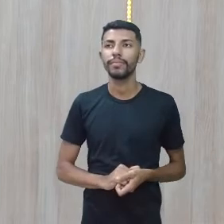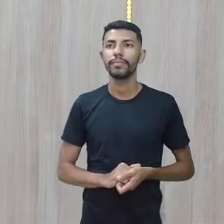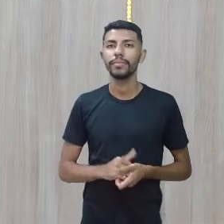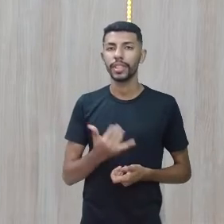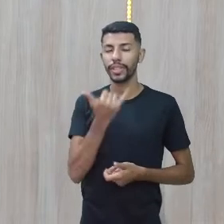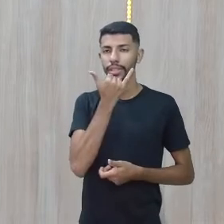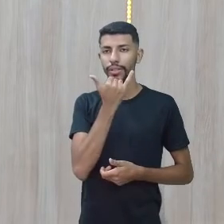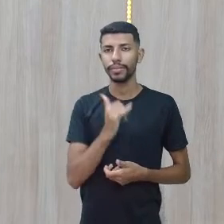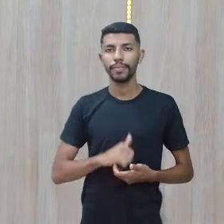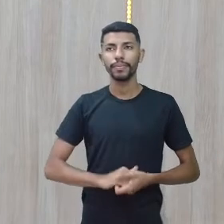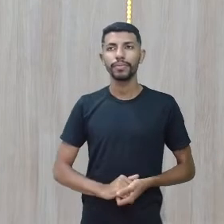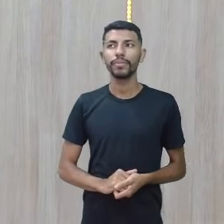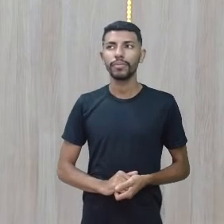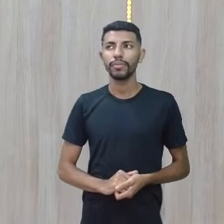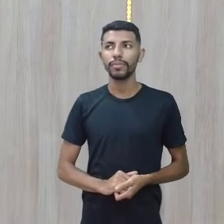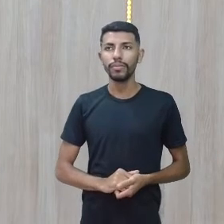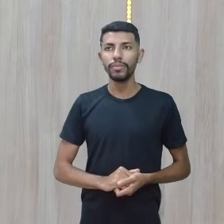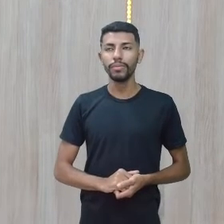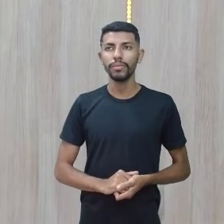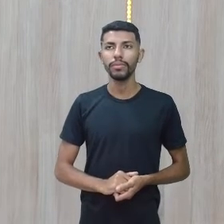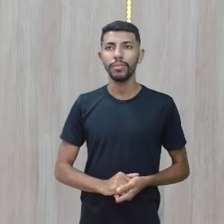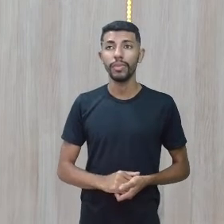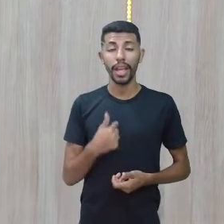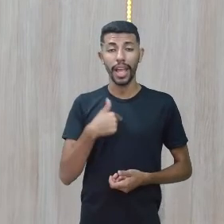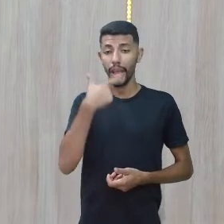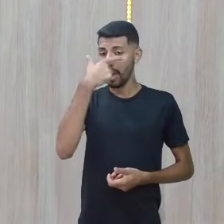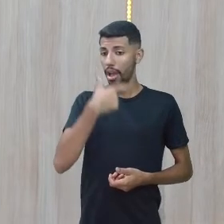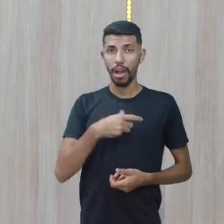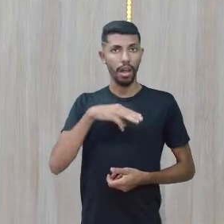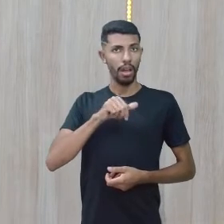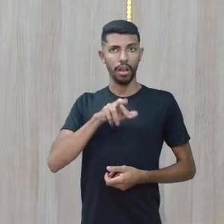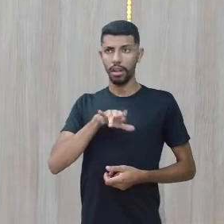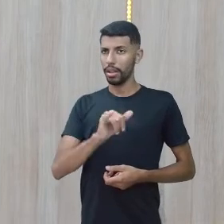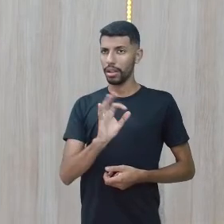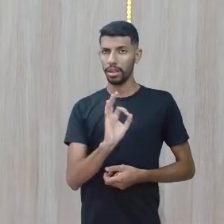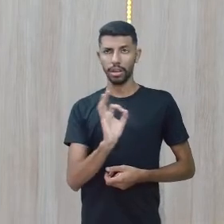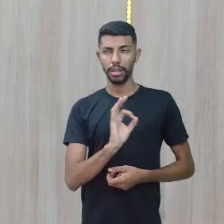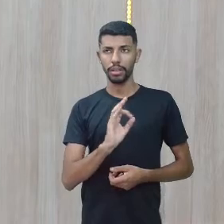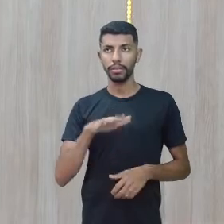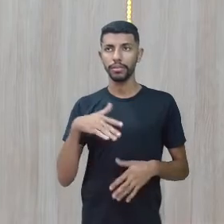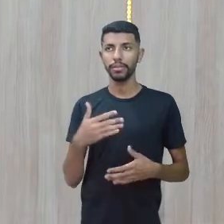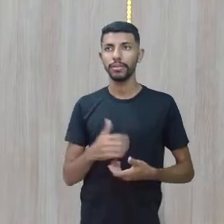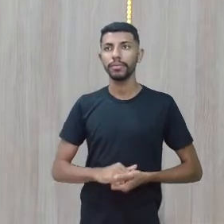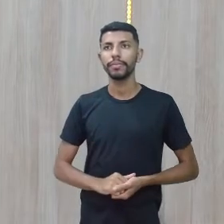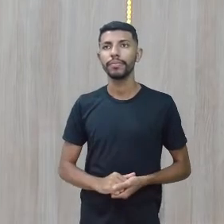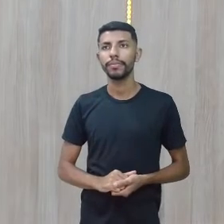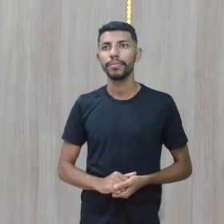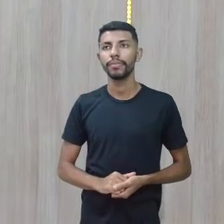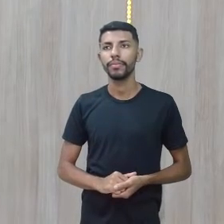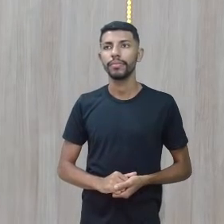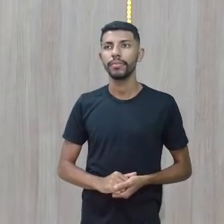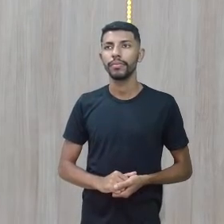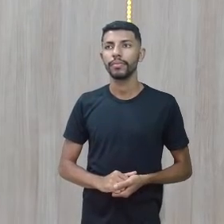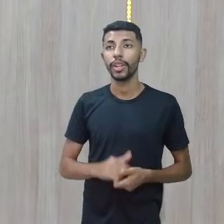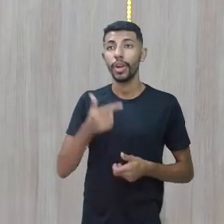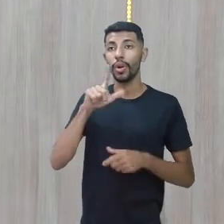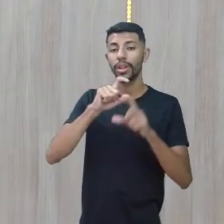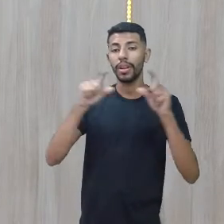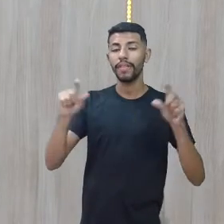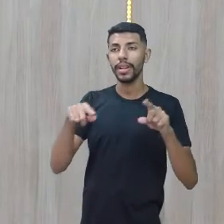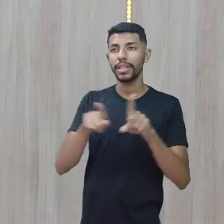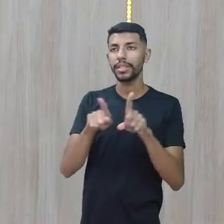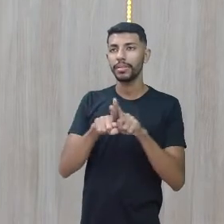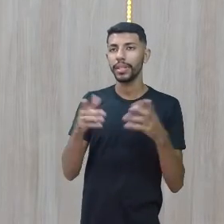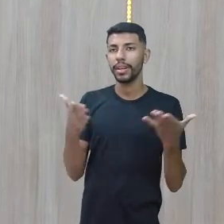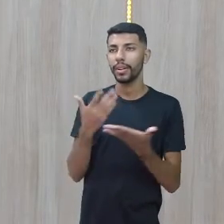Perdão, gente. Eu não sou Maria. Então alguém atende o telefone e fala assim. Uma outra frase aqui